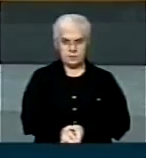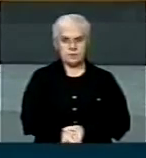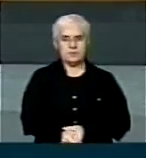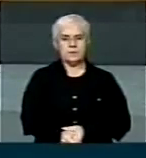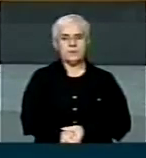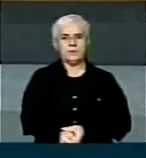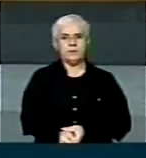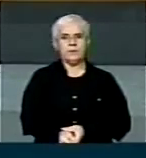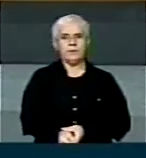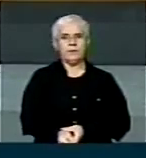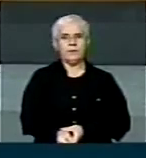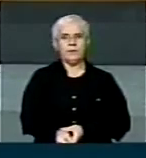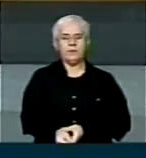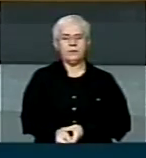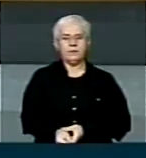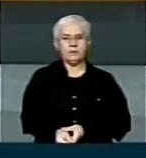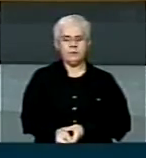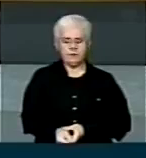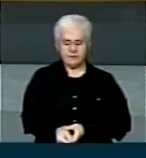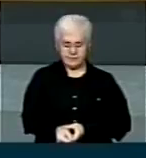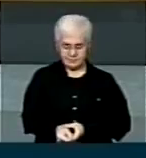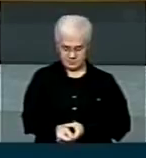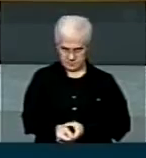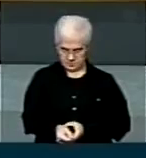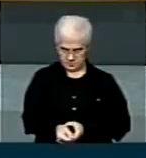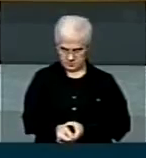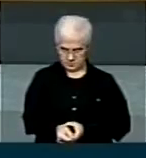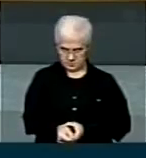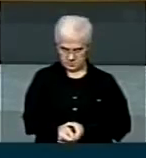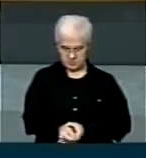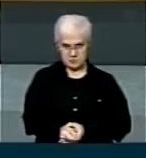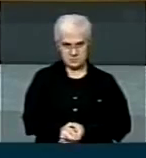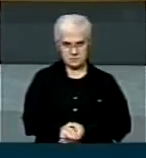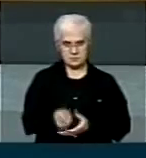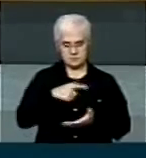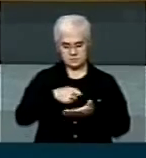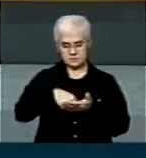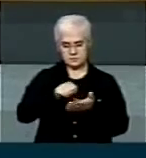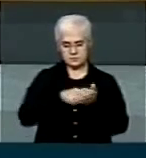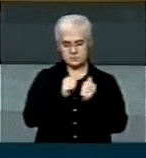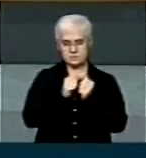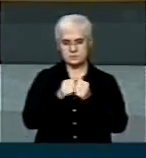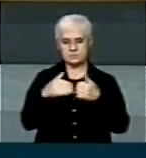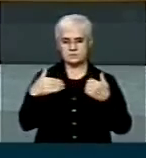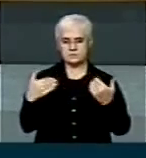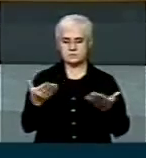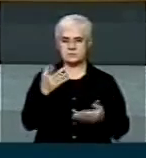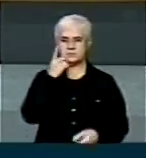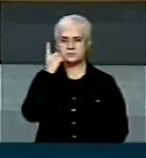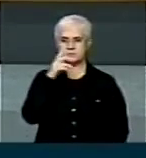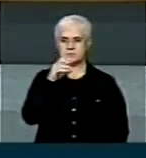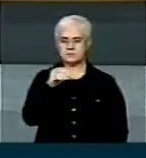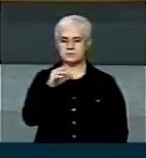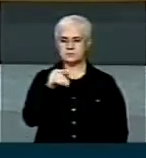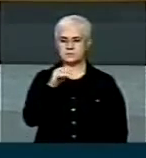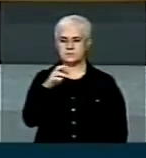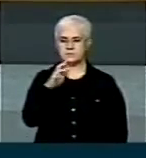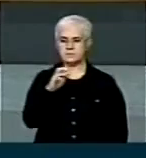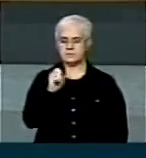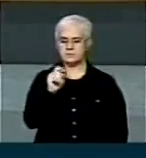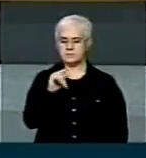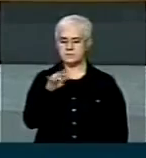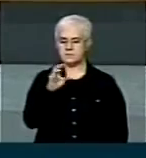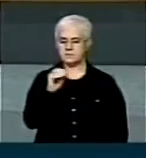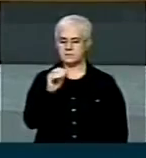como lido, determino ampla publicação, inclusive na Voz do Brasil, e subscrevo a carta. Deputado Onofre Santo Agostino.